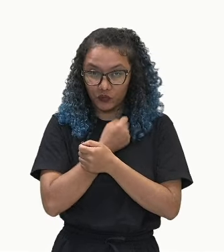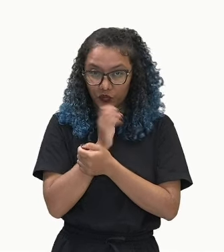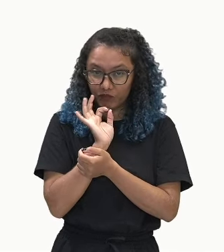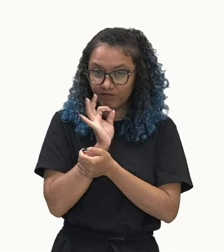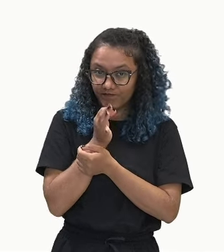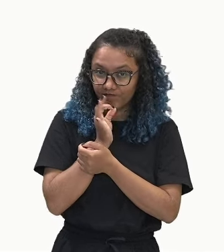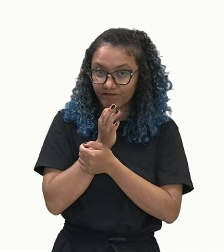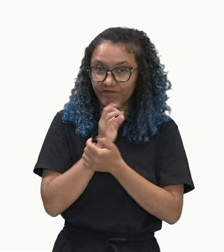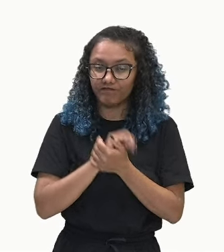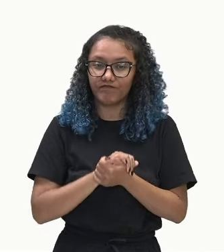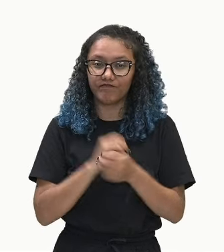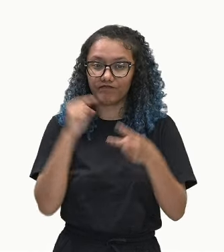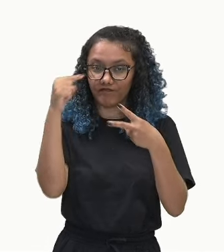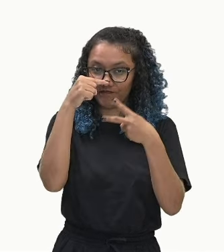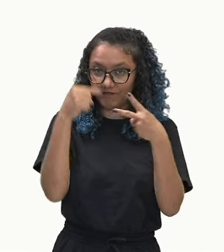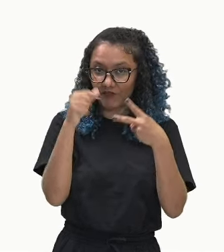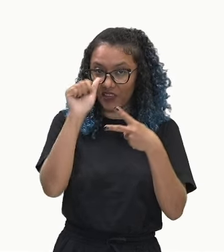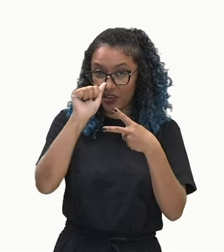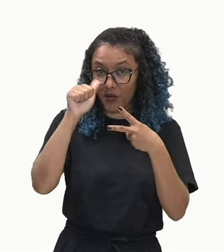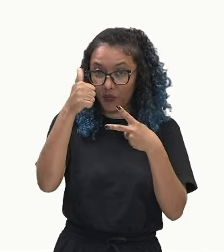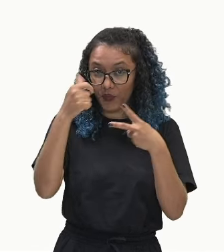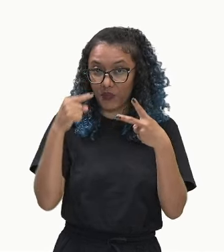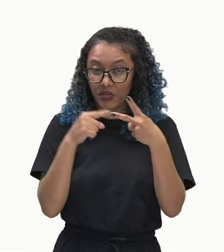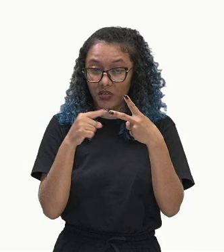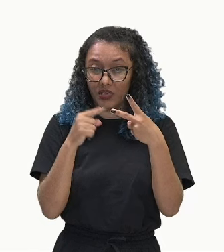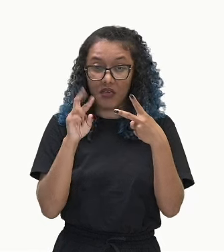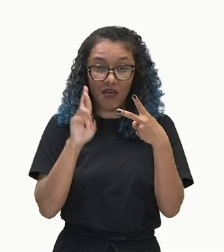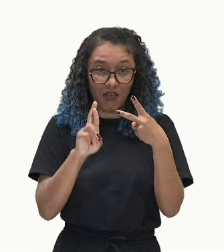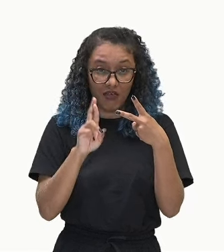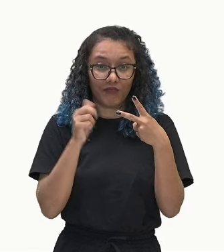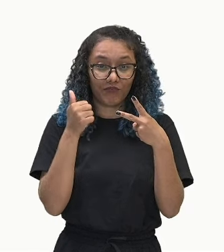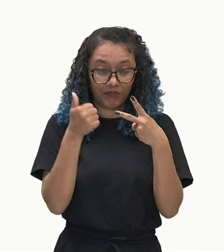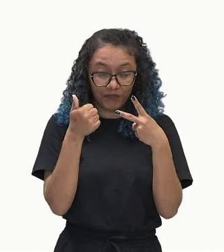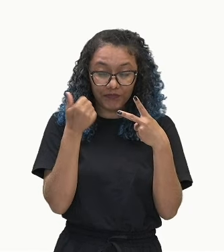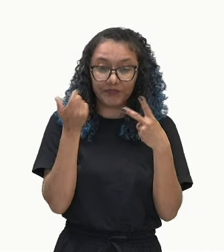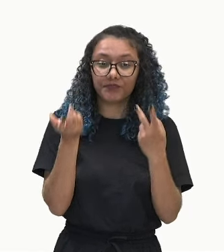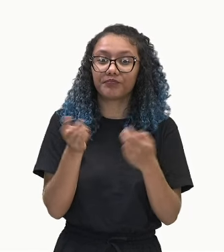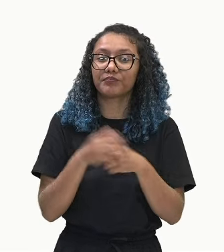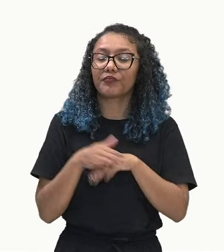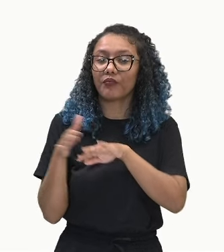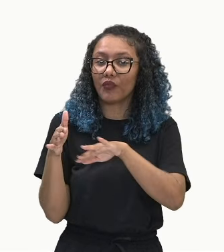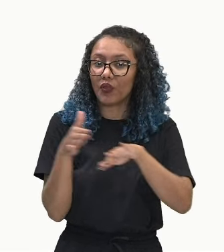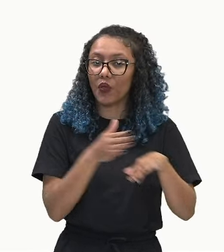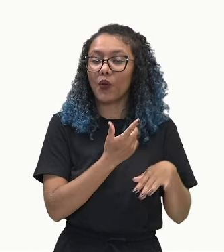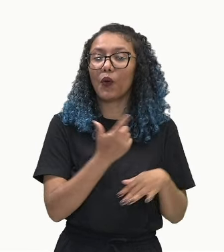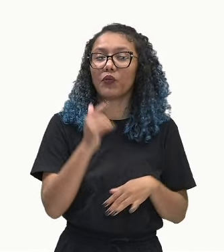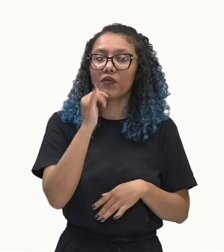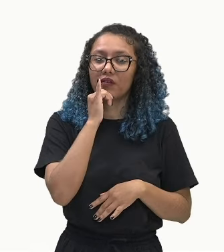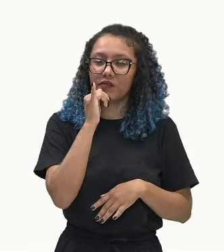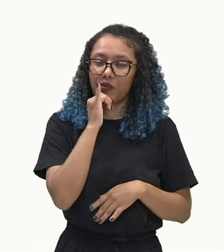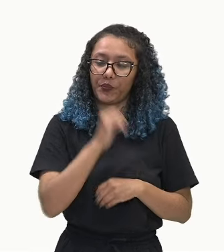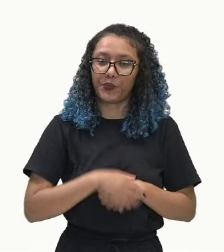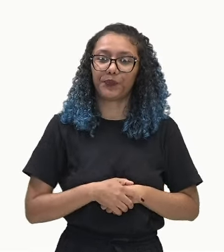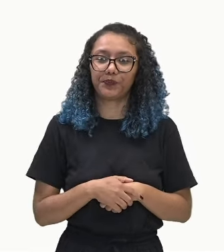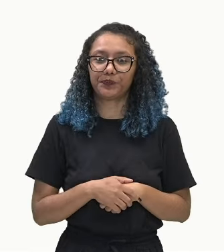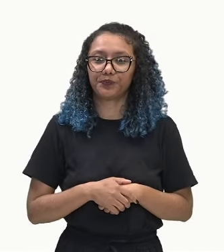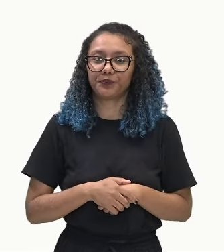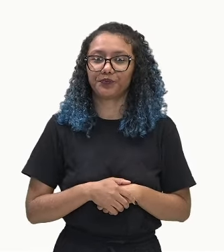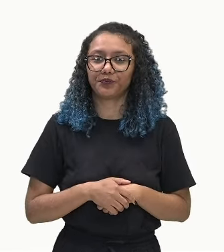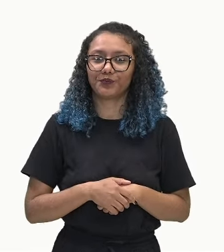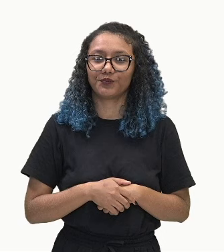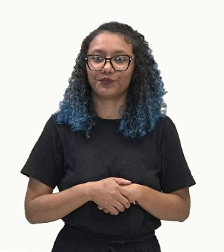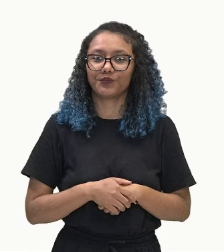A1 e a razão. Vamos ver outros exemplos de progressão aritmética? Nós temos aqui, ó.